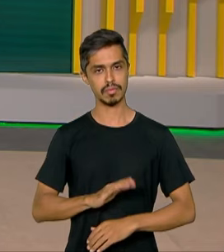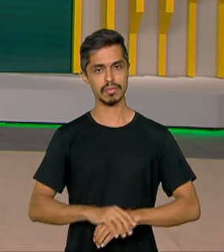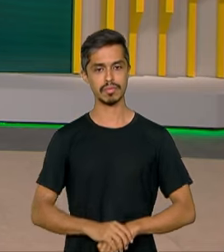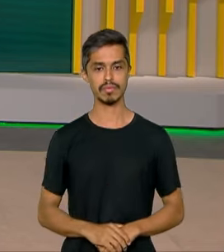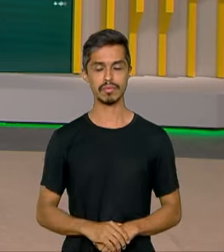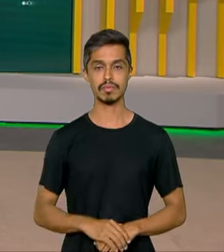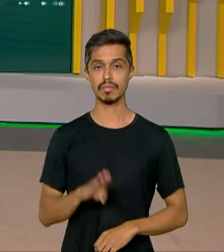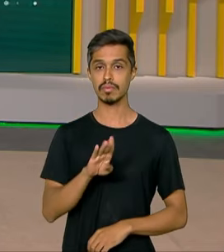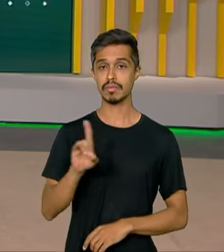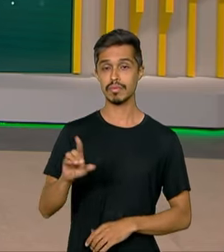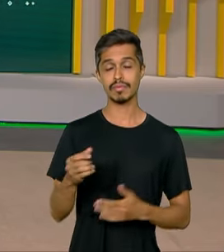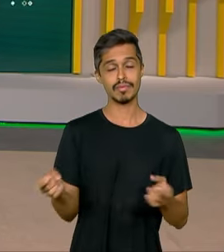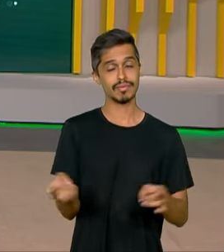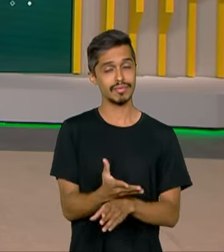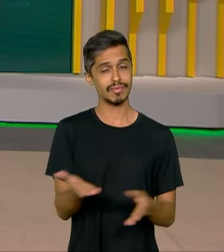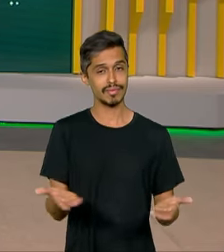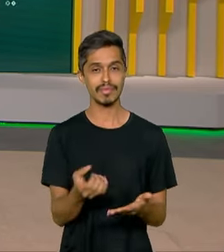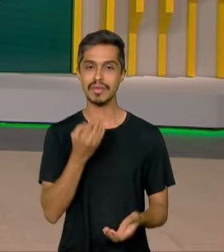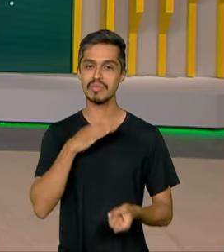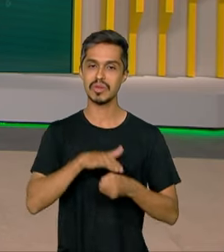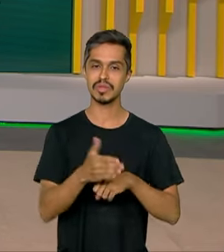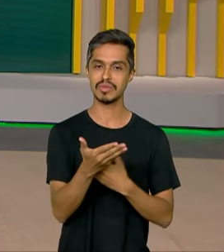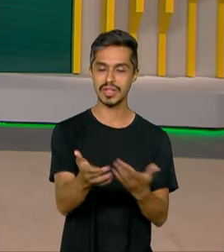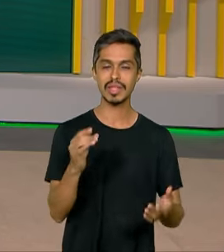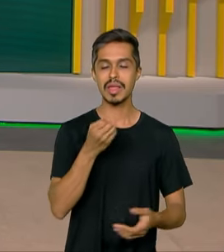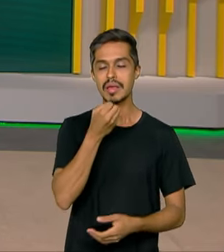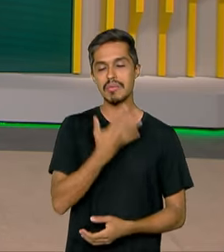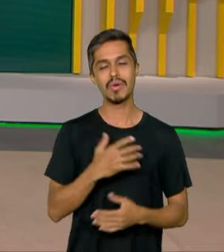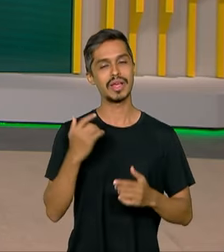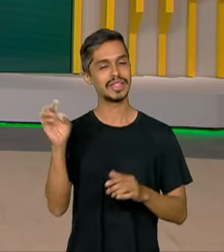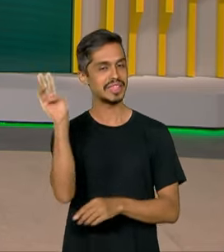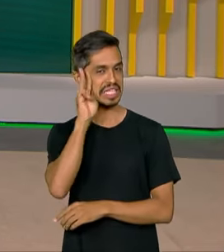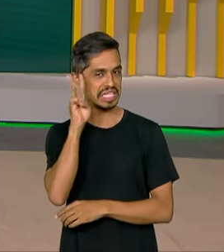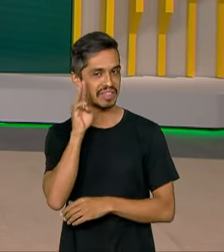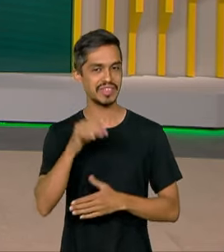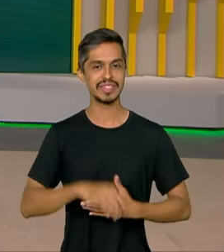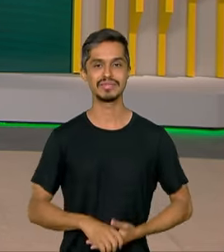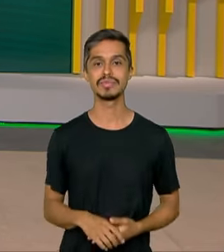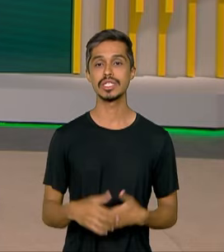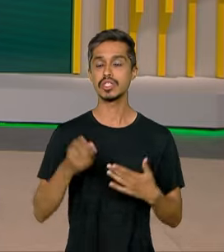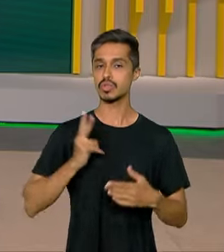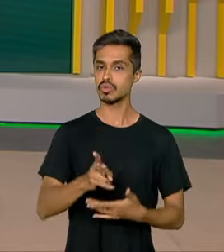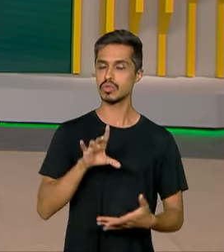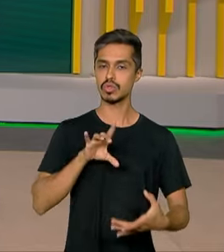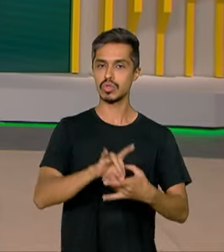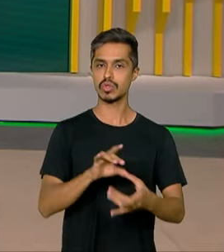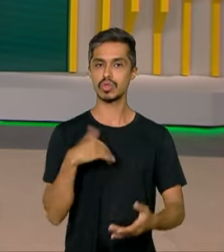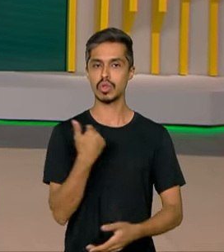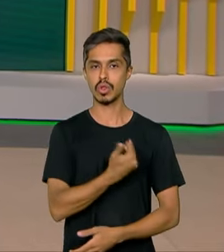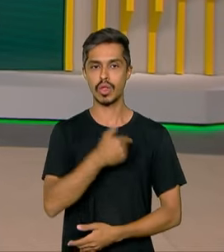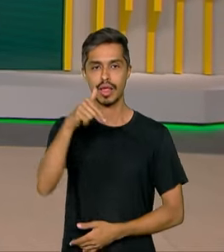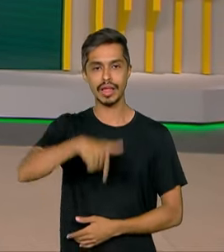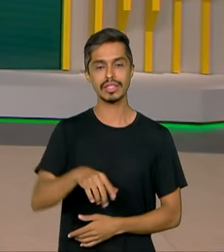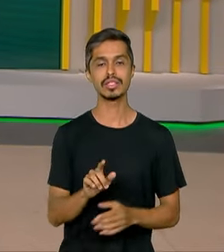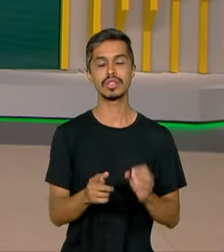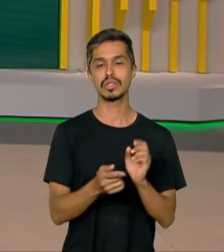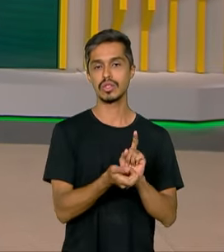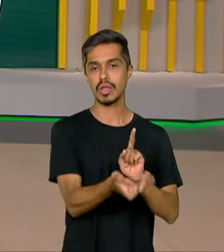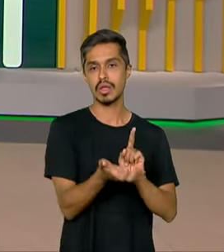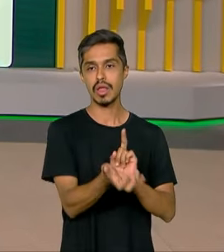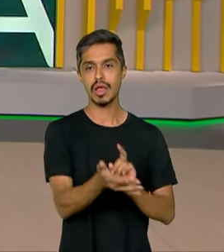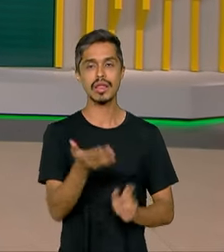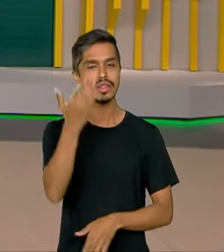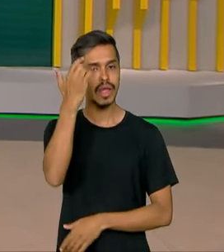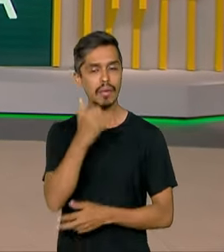E o Brasil em Dia fica por aqui. Uma boa noite para você, uma ótima terça-feira e continue ligado com a gente aqui no Canal GOV para